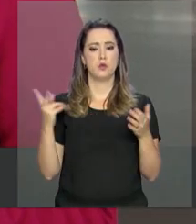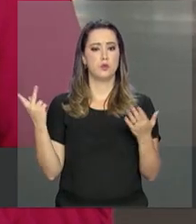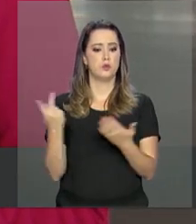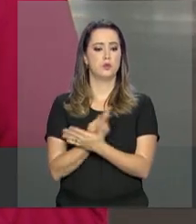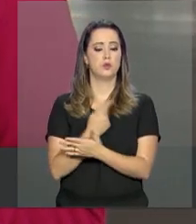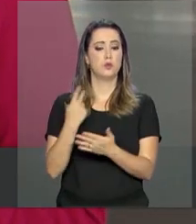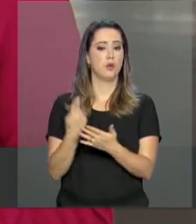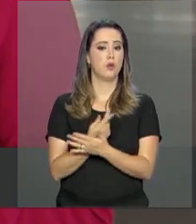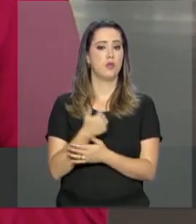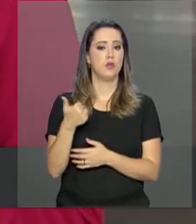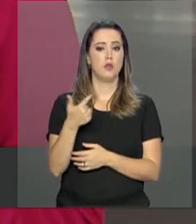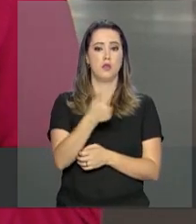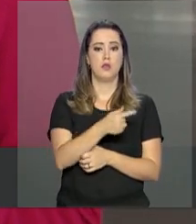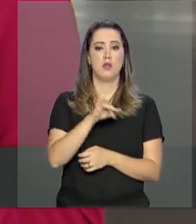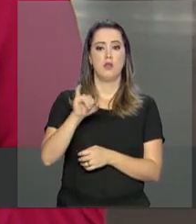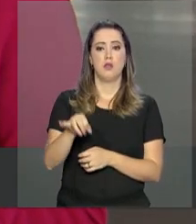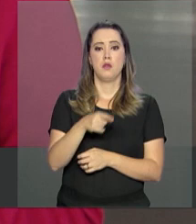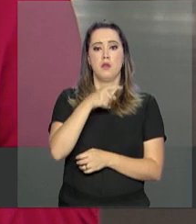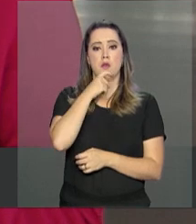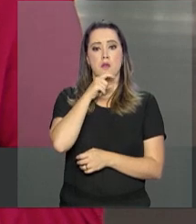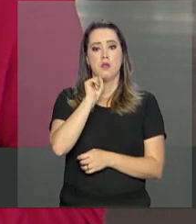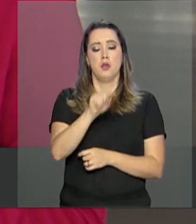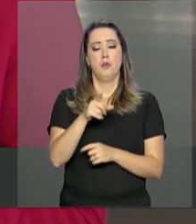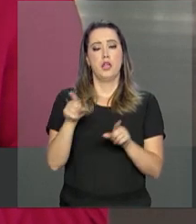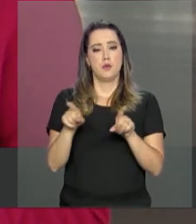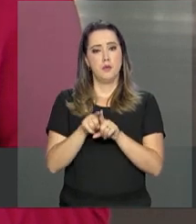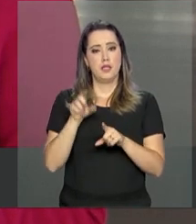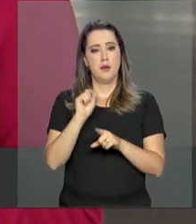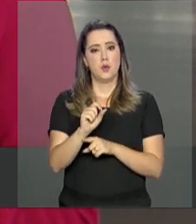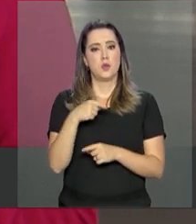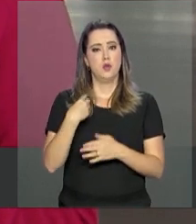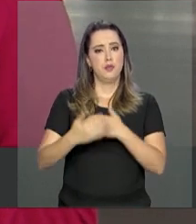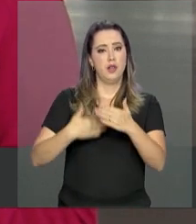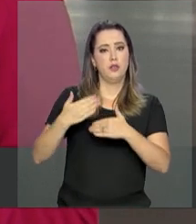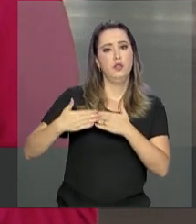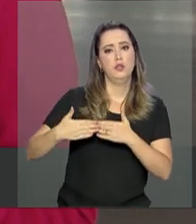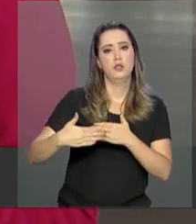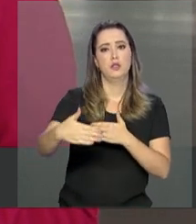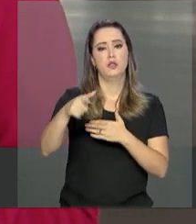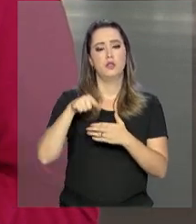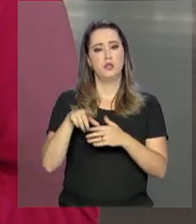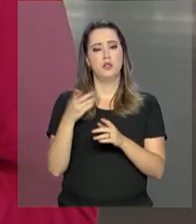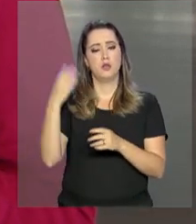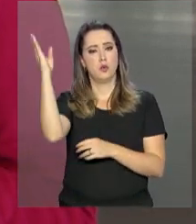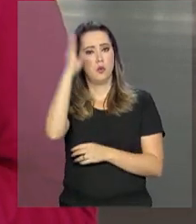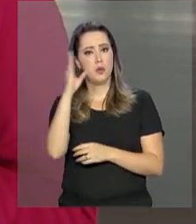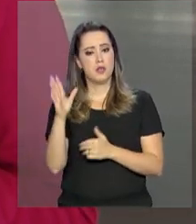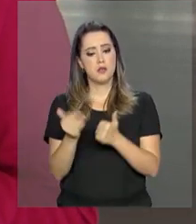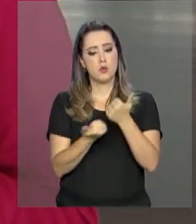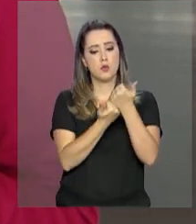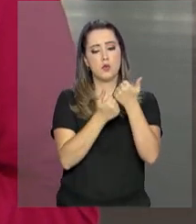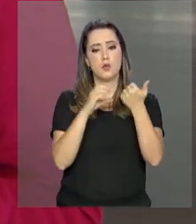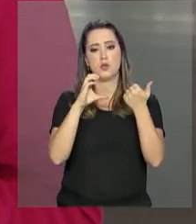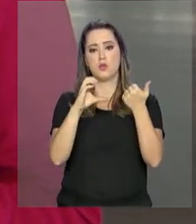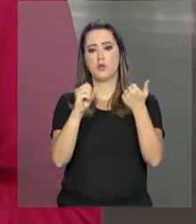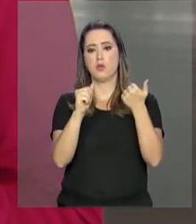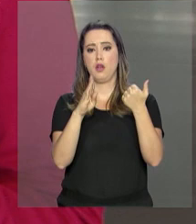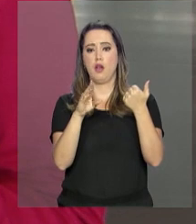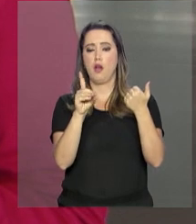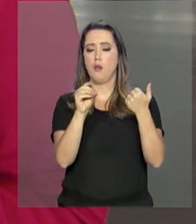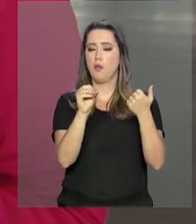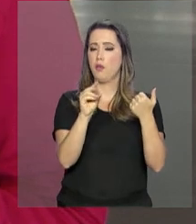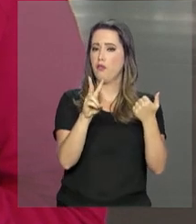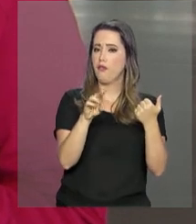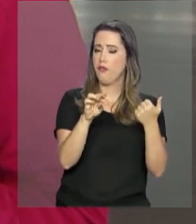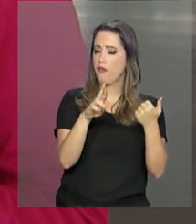dias 17 e 18 de julho marca a passagem da presidência do Brasil para Cabo Verde, que vai assumir a CPLP nos